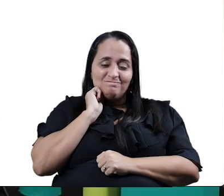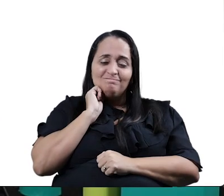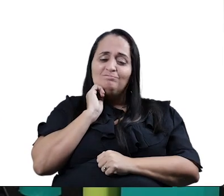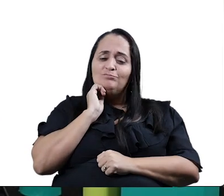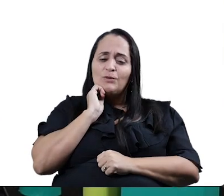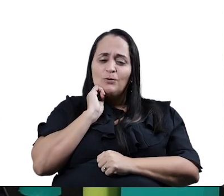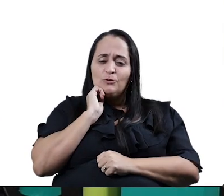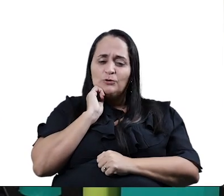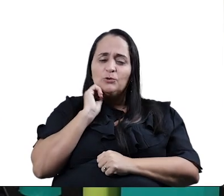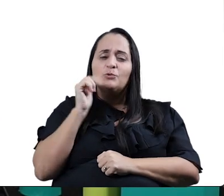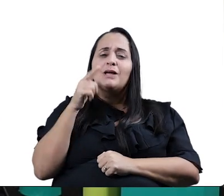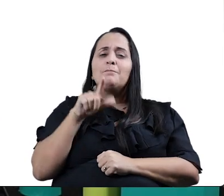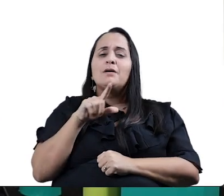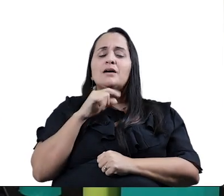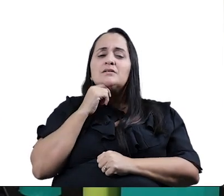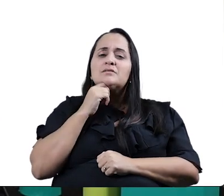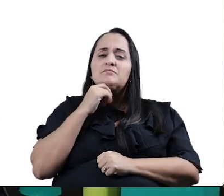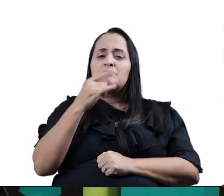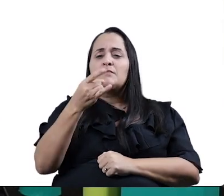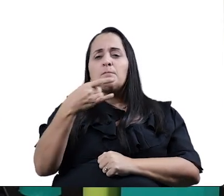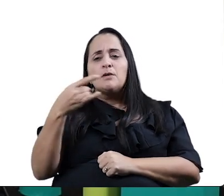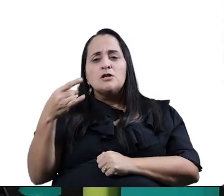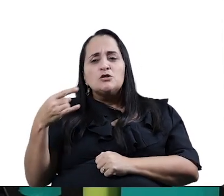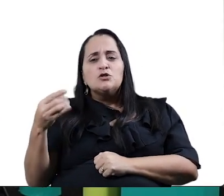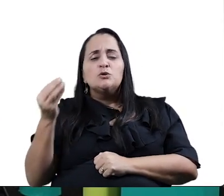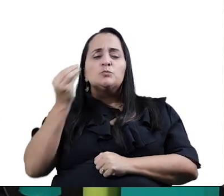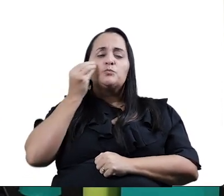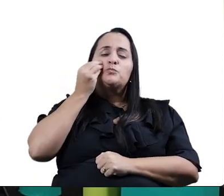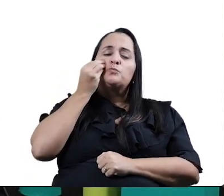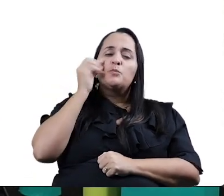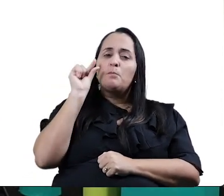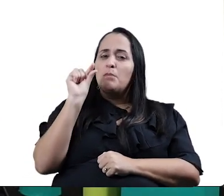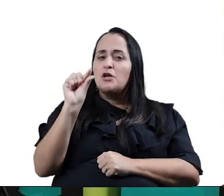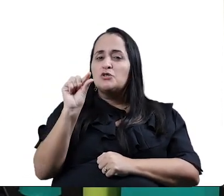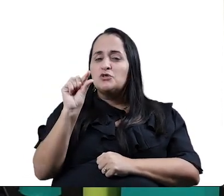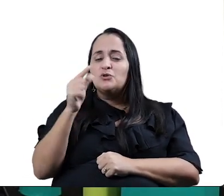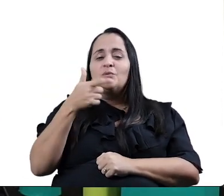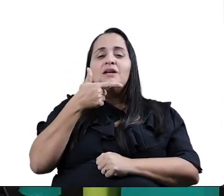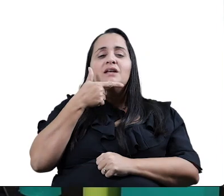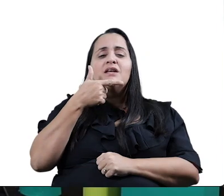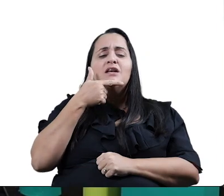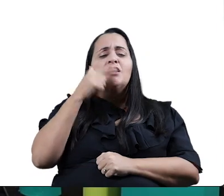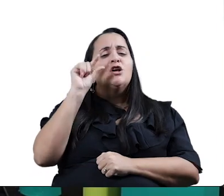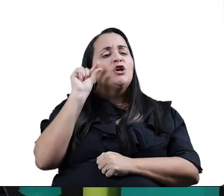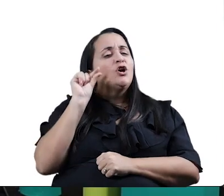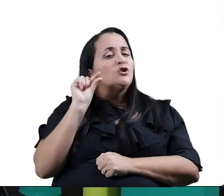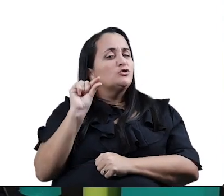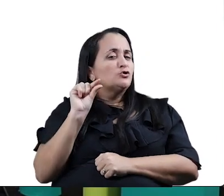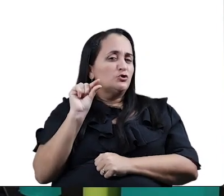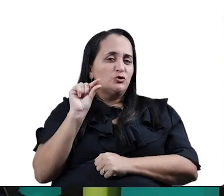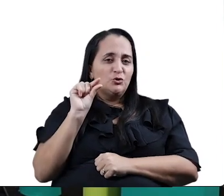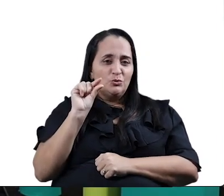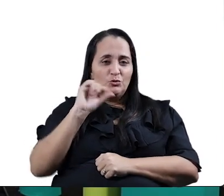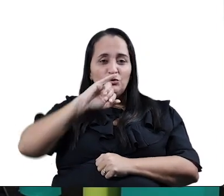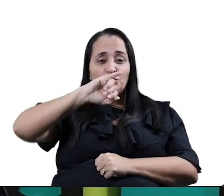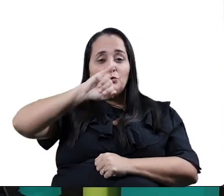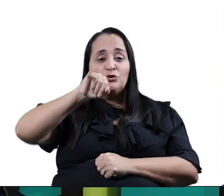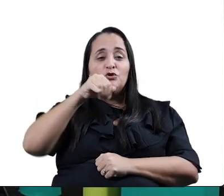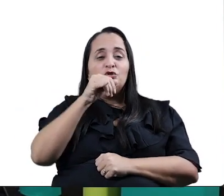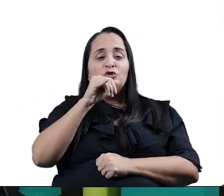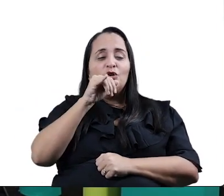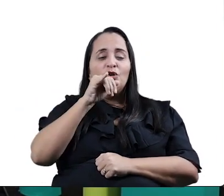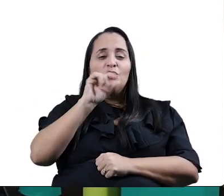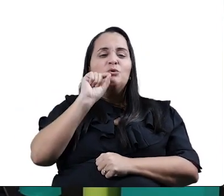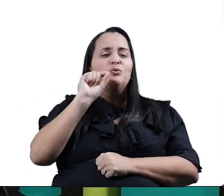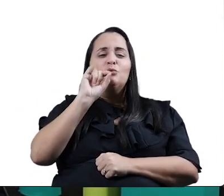O que mais? Peixinho. Beijinho. Queijinho. É uma coisa mais pequenininha, né? Tudo no